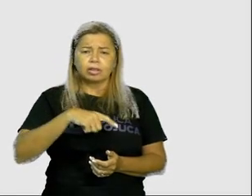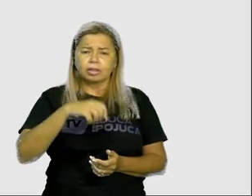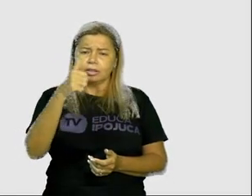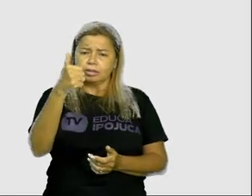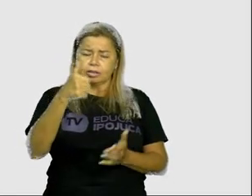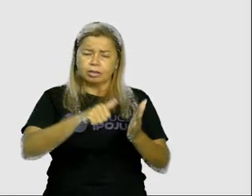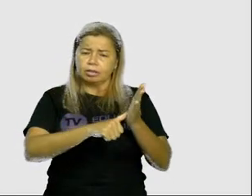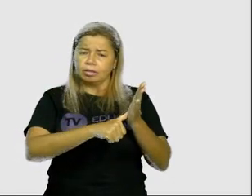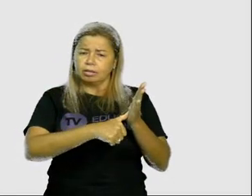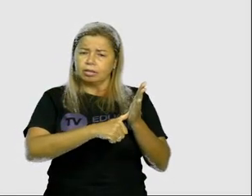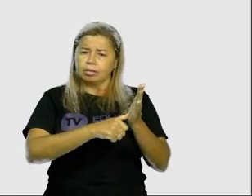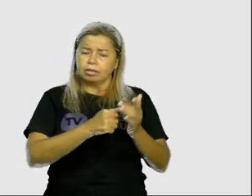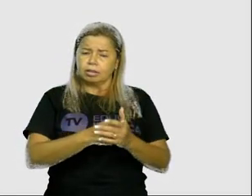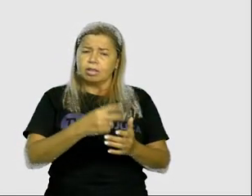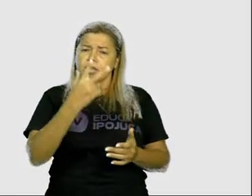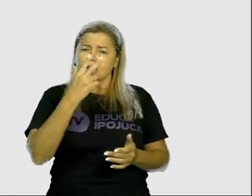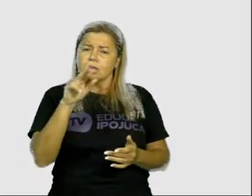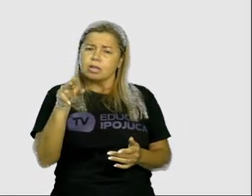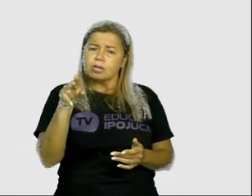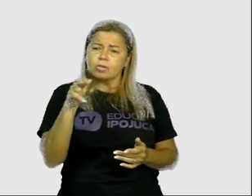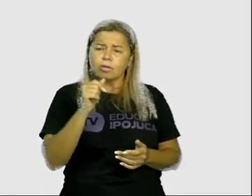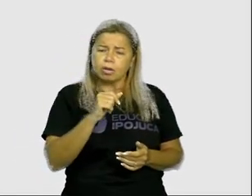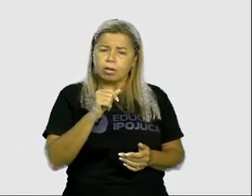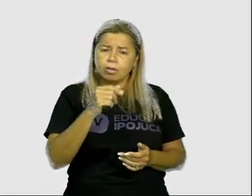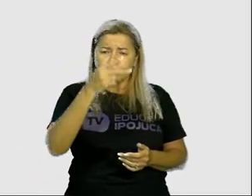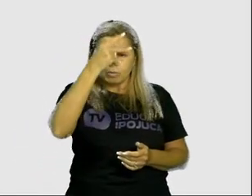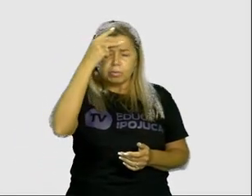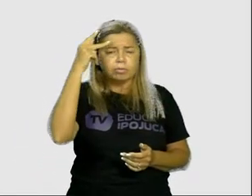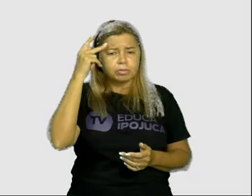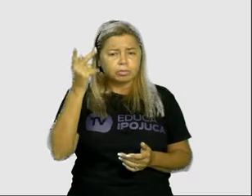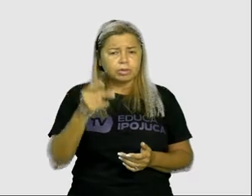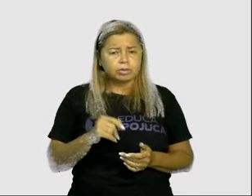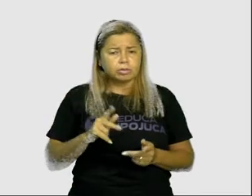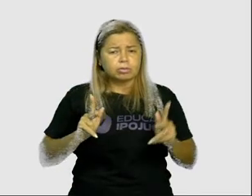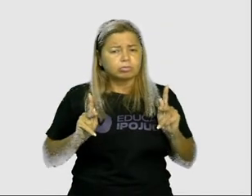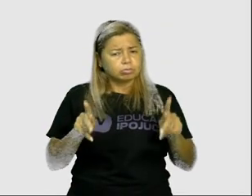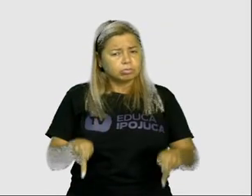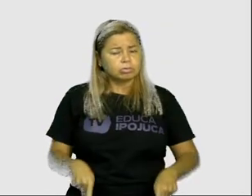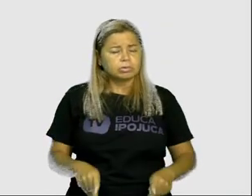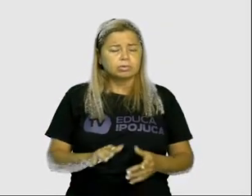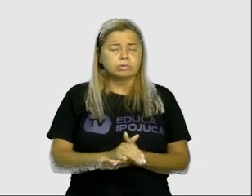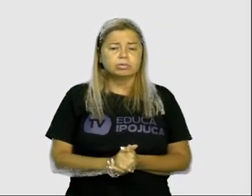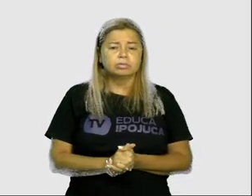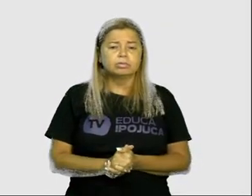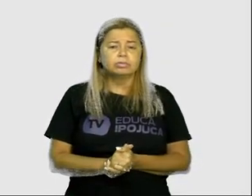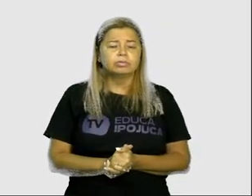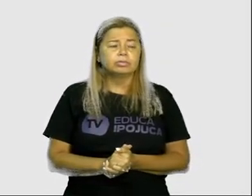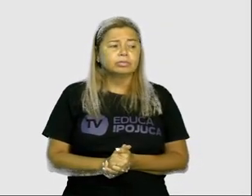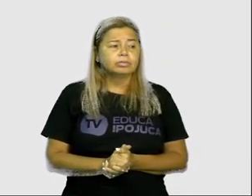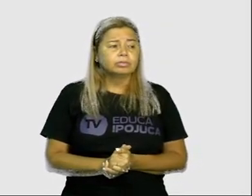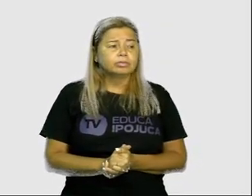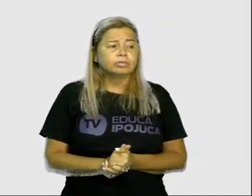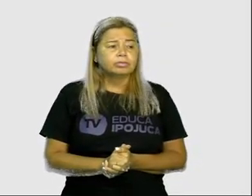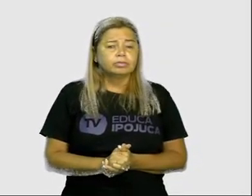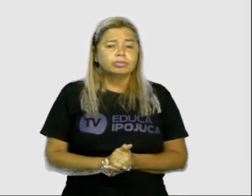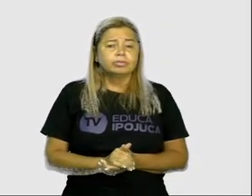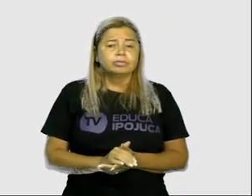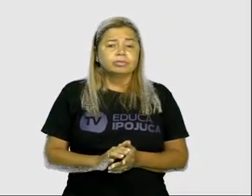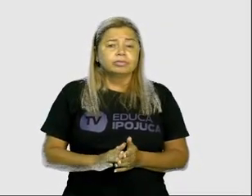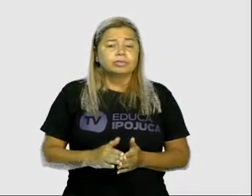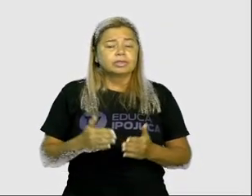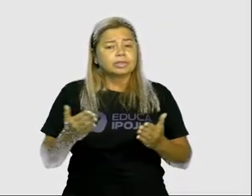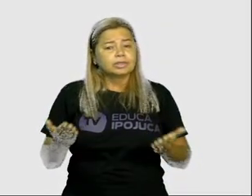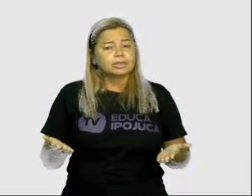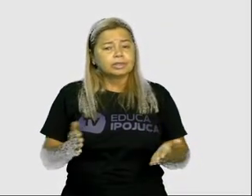digitais assim como os seres humanos? Impressionante, né? E aí, a gente vai